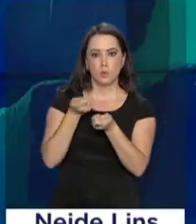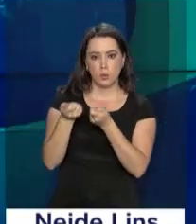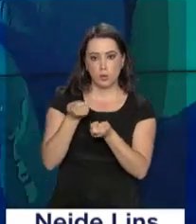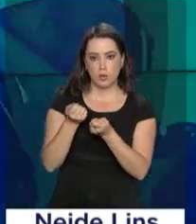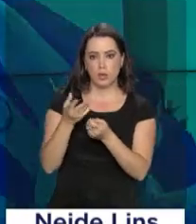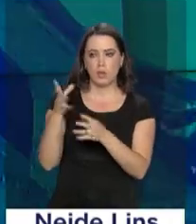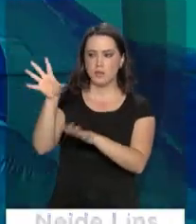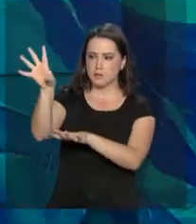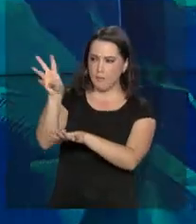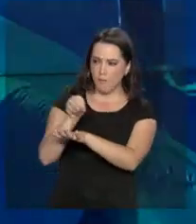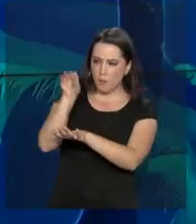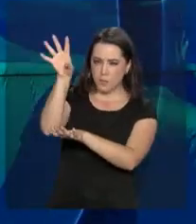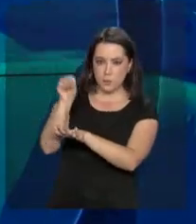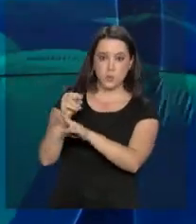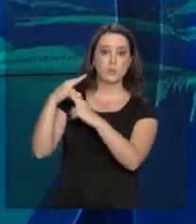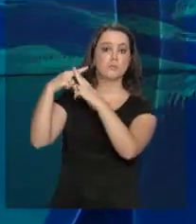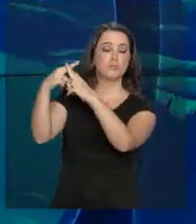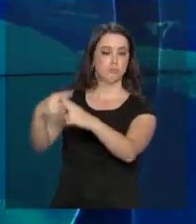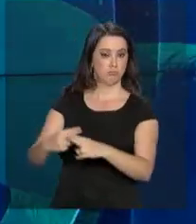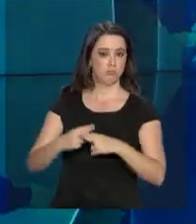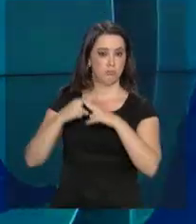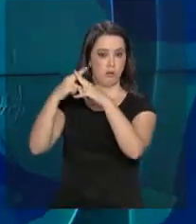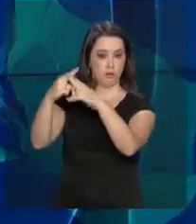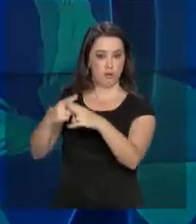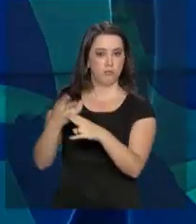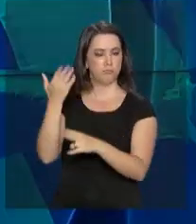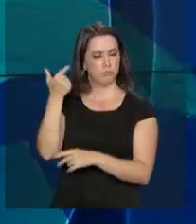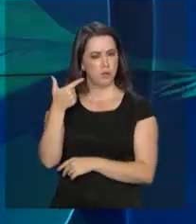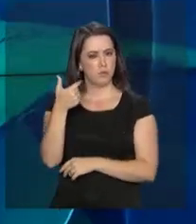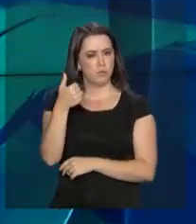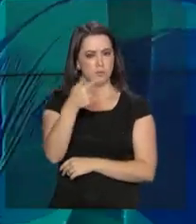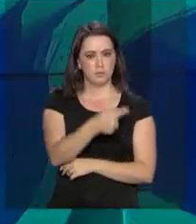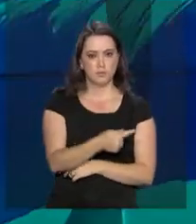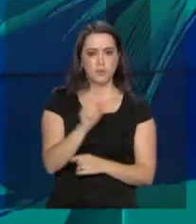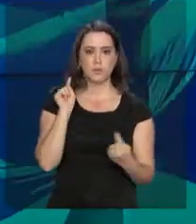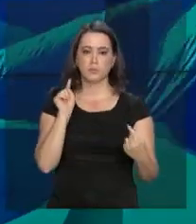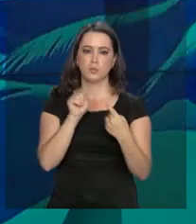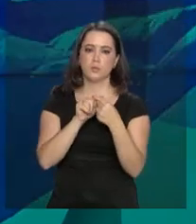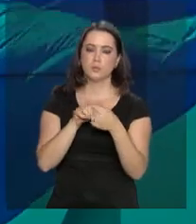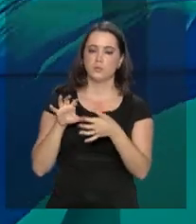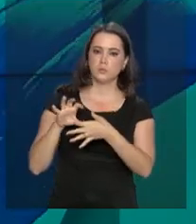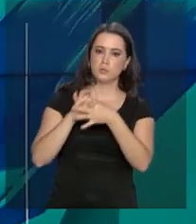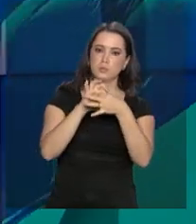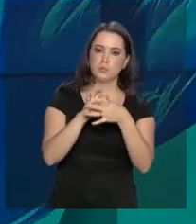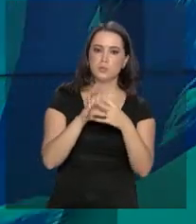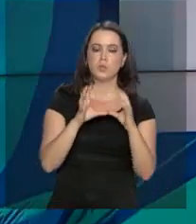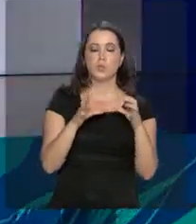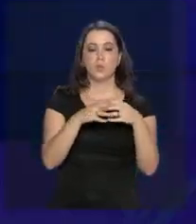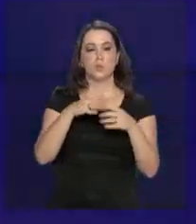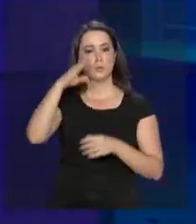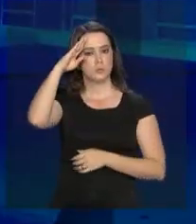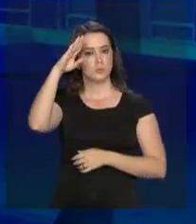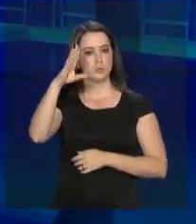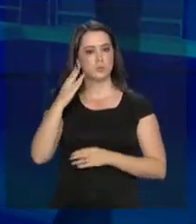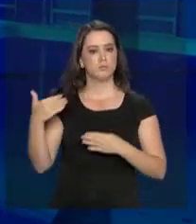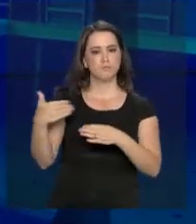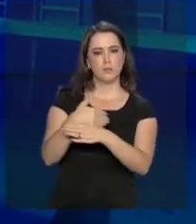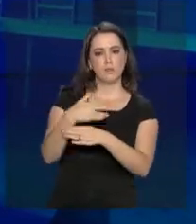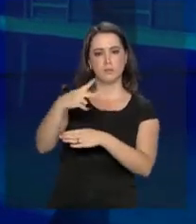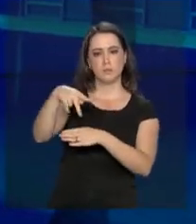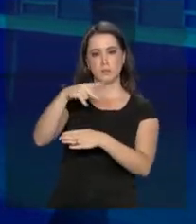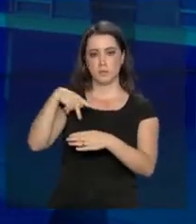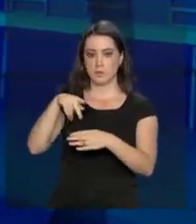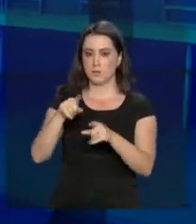dados do primeiro satélite brasileiro lançado ao espaço em 2017. A meta é conectar estruturas militares nas fronteiras